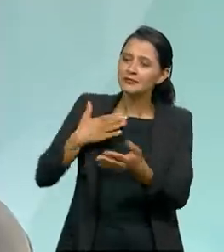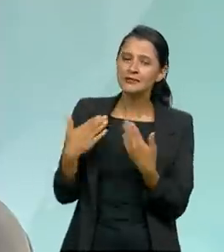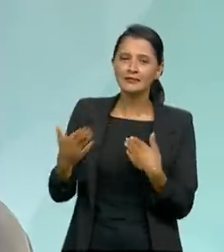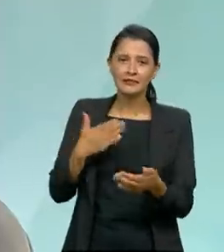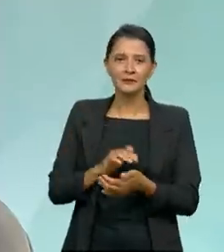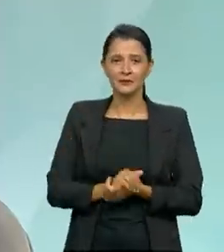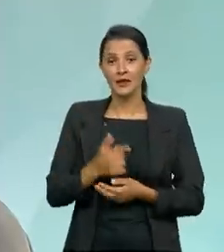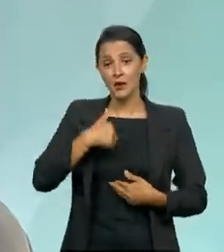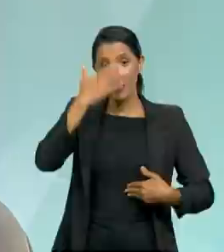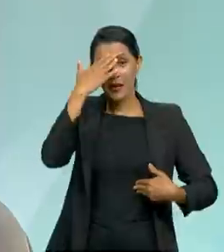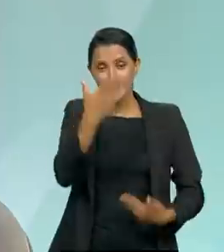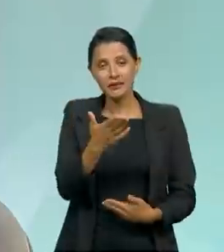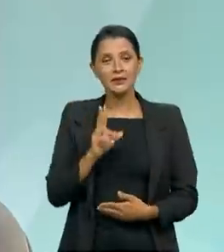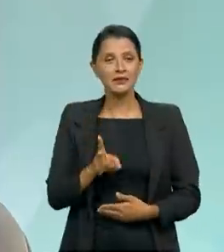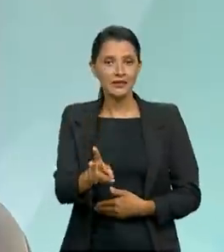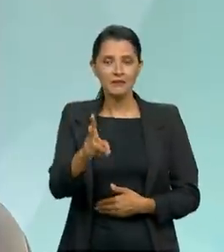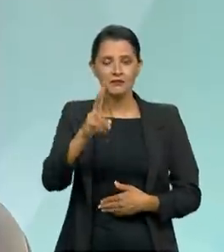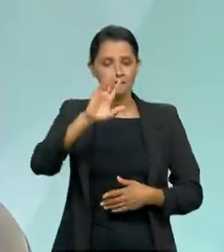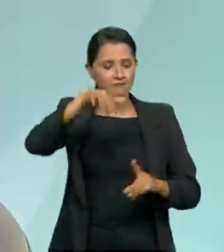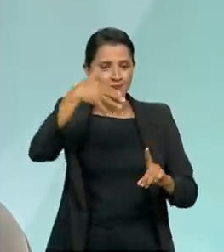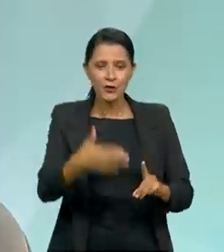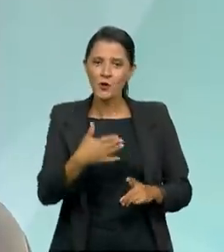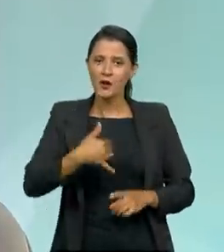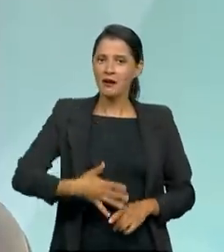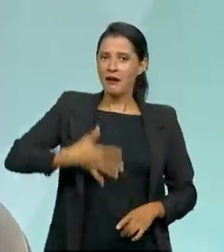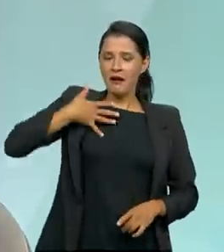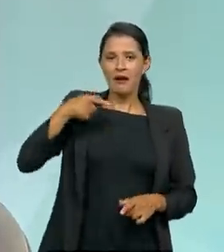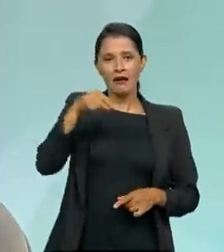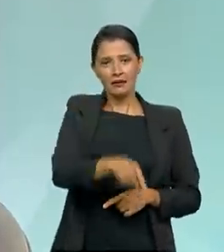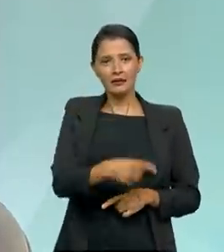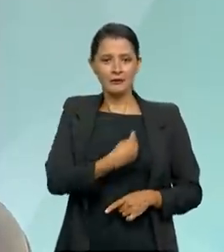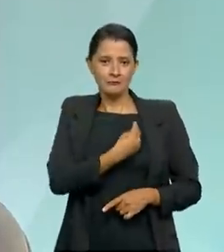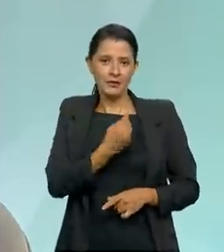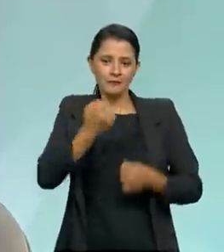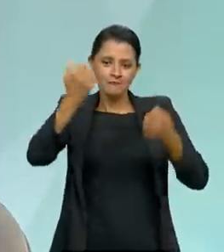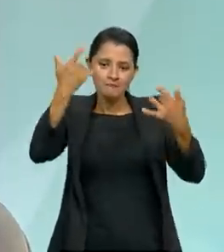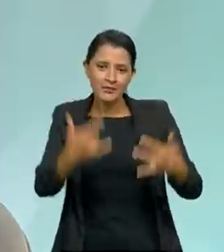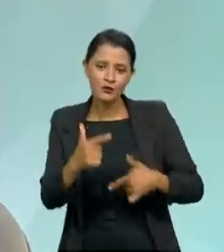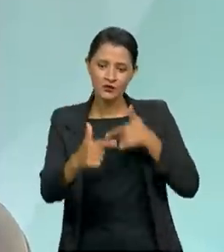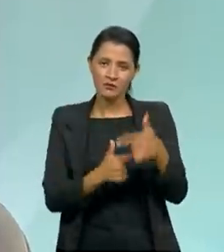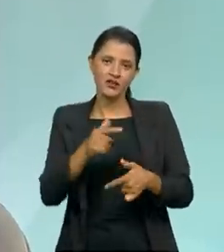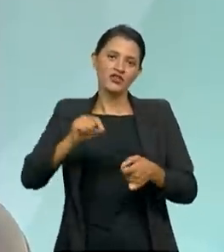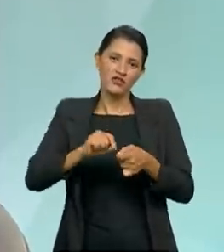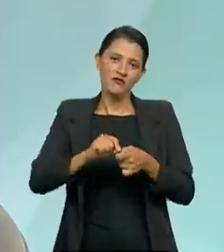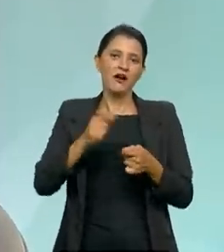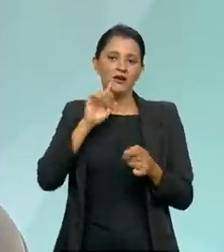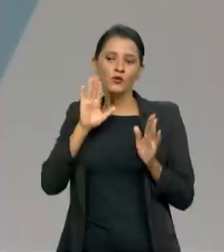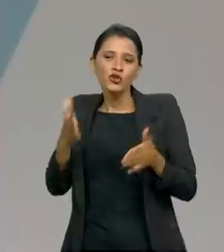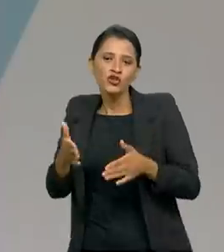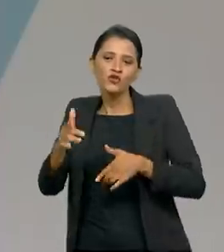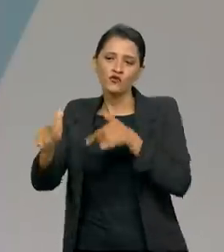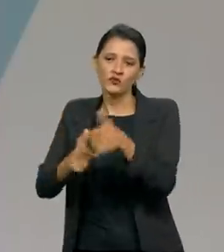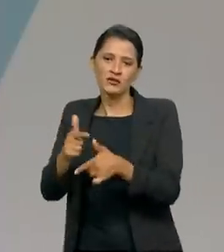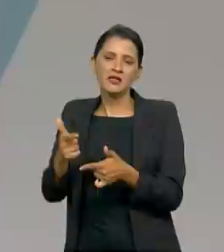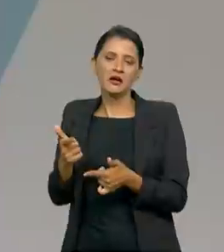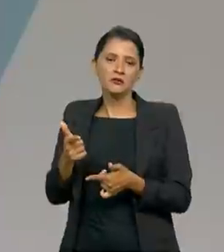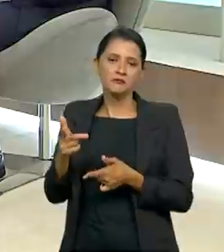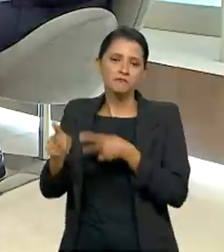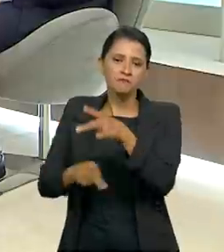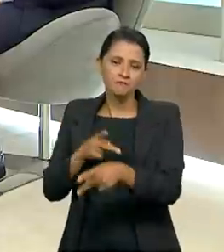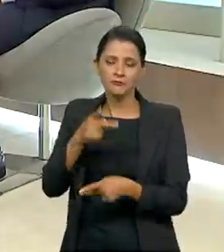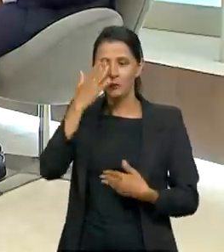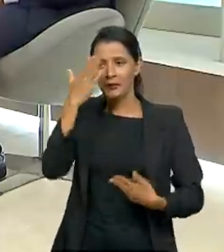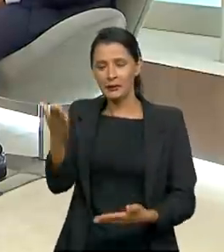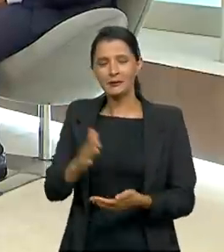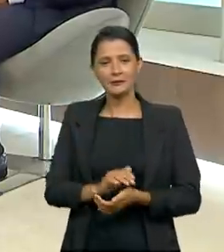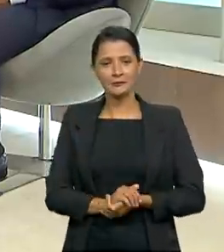Paulo, eu que agradeço aqui, é sempre uma honra estar aqui presente para a gente poder esclarecer o trabalho que a gente realiza em prol da sociedade. Obrigado, ministro. Eu